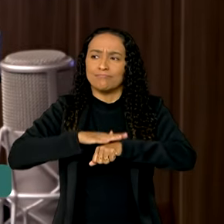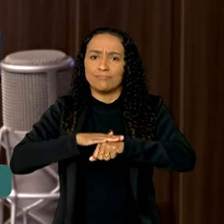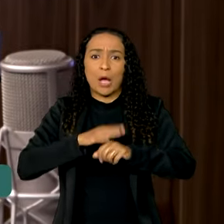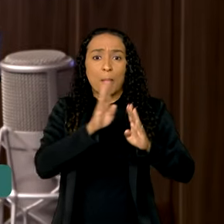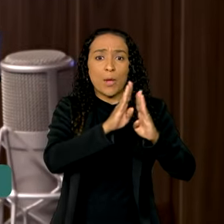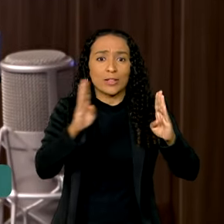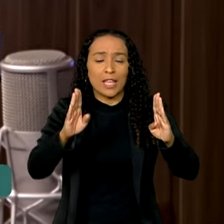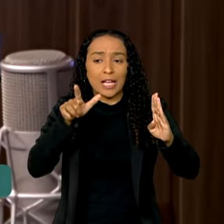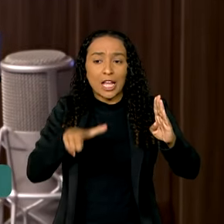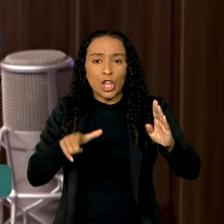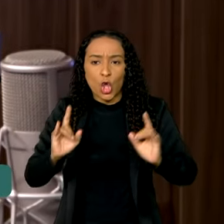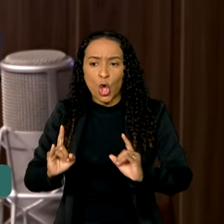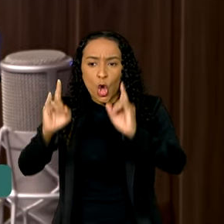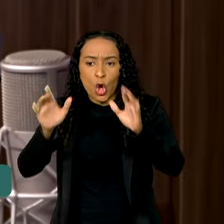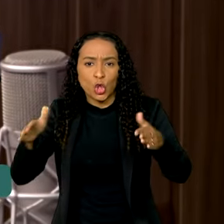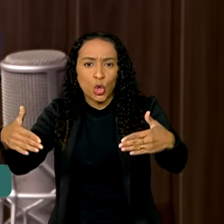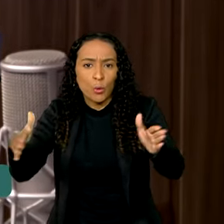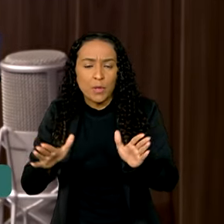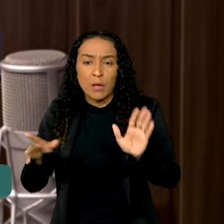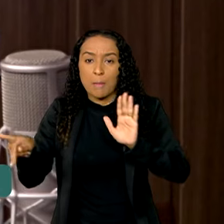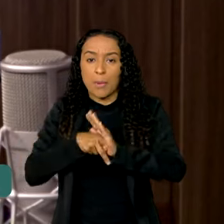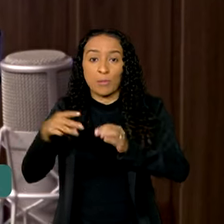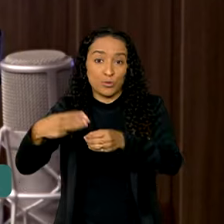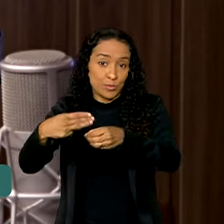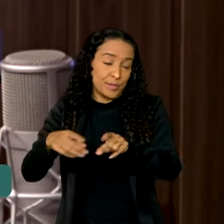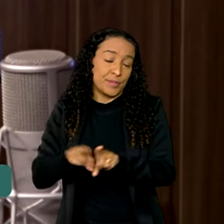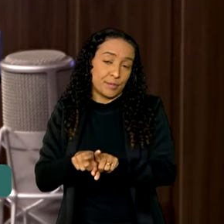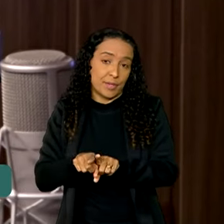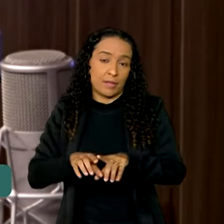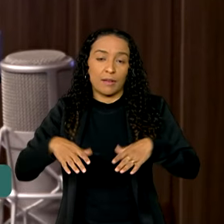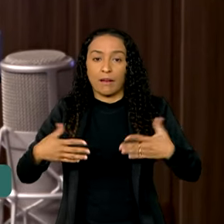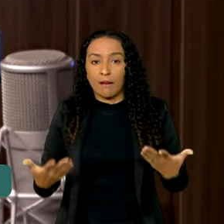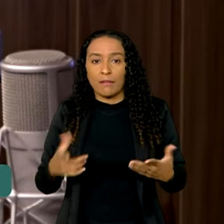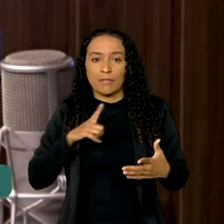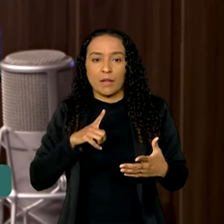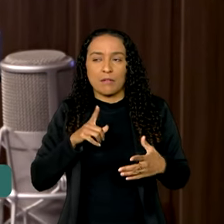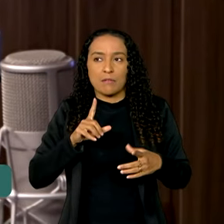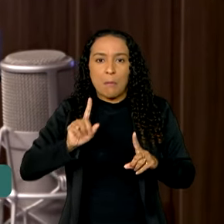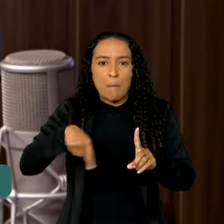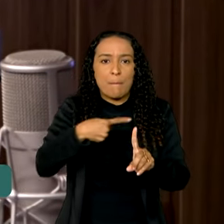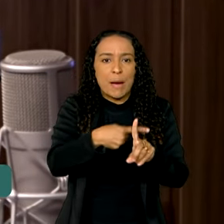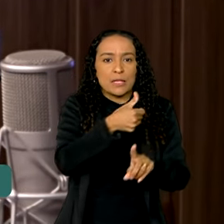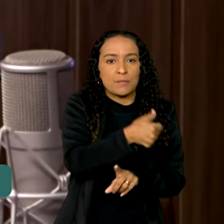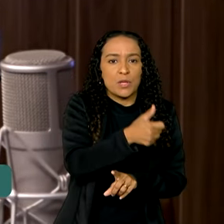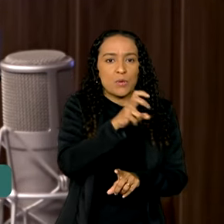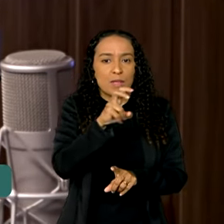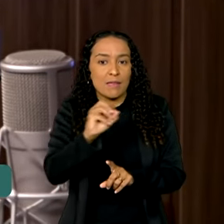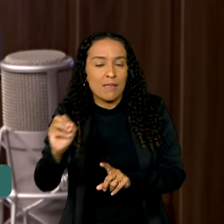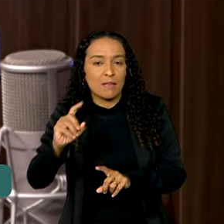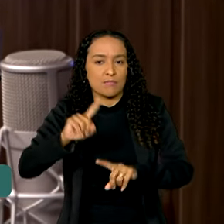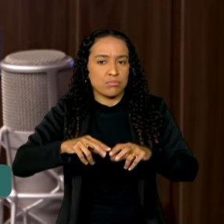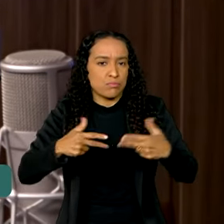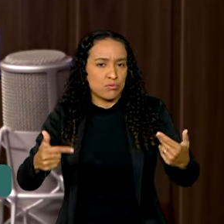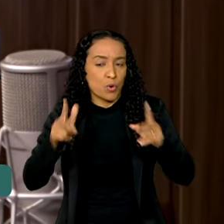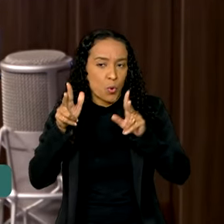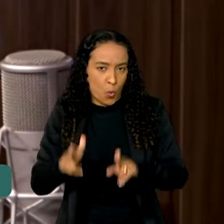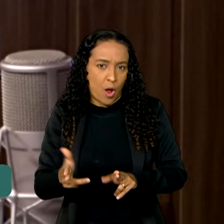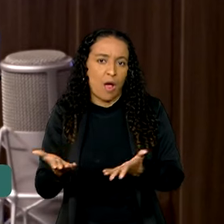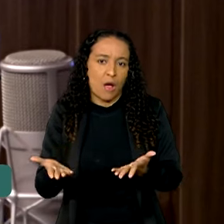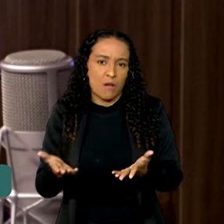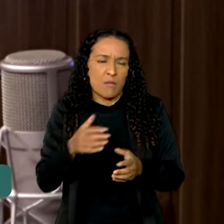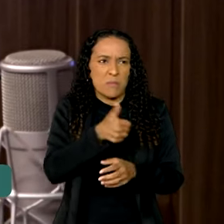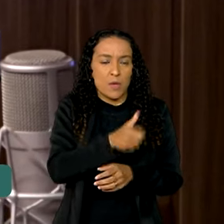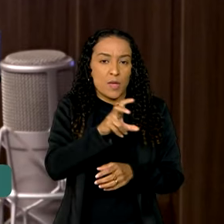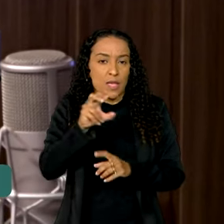biblioteca daquele condomínio vai ser a biblioteca do município. Então, serão mais 1.500 equipamentos como esse, são